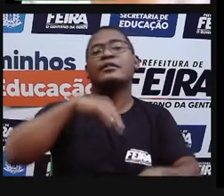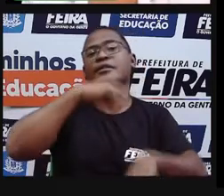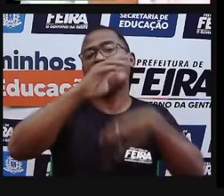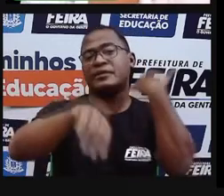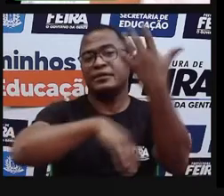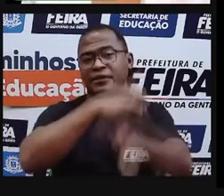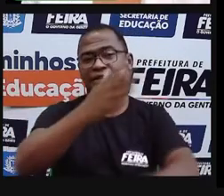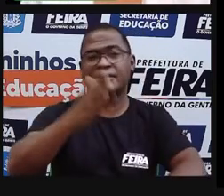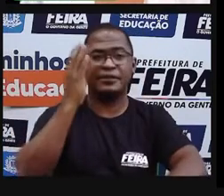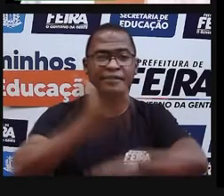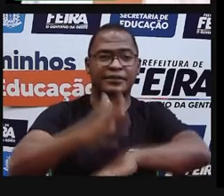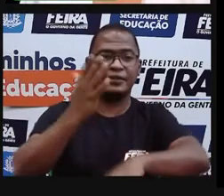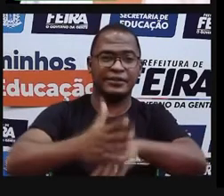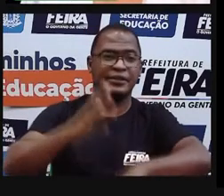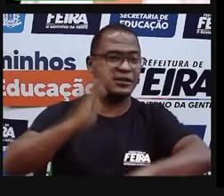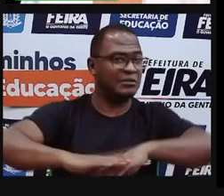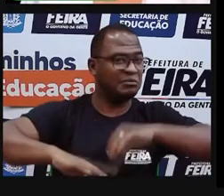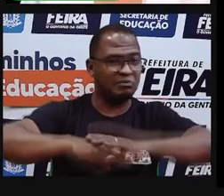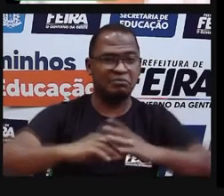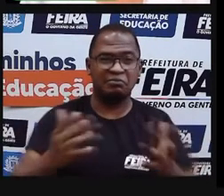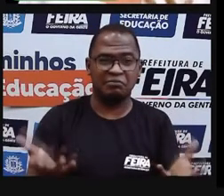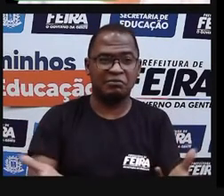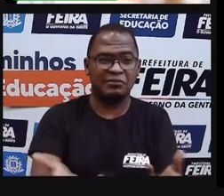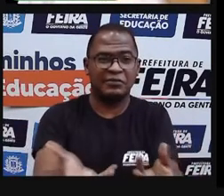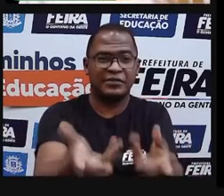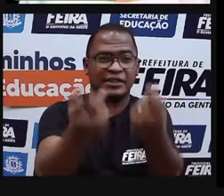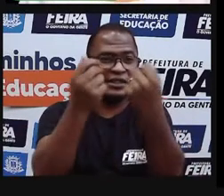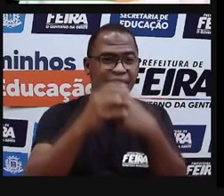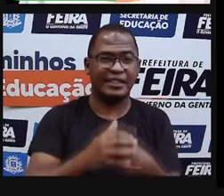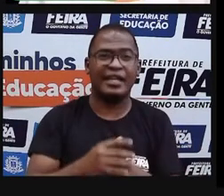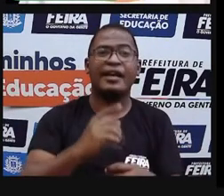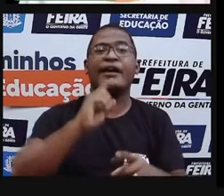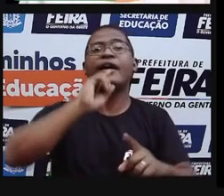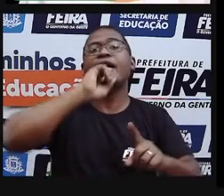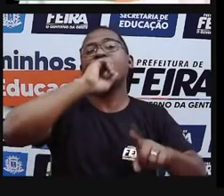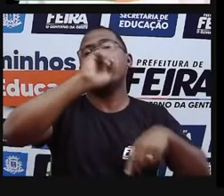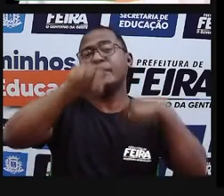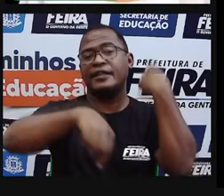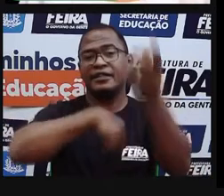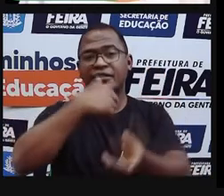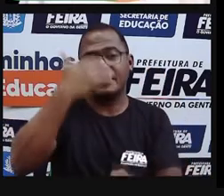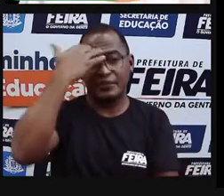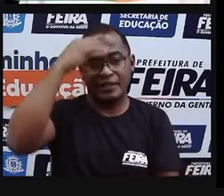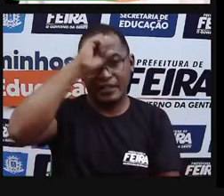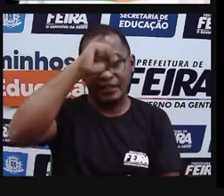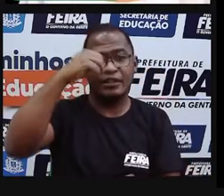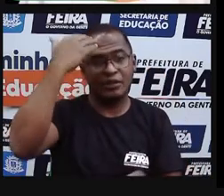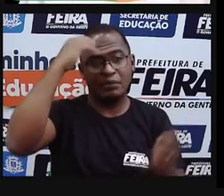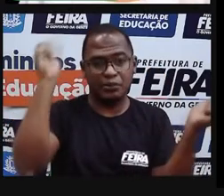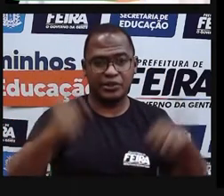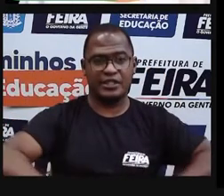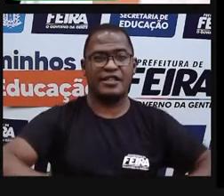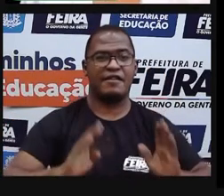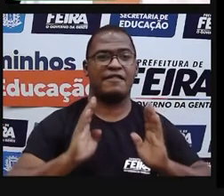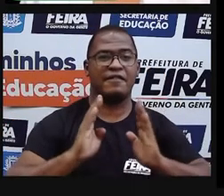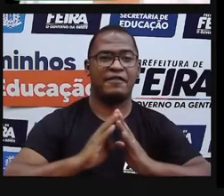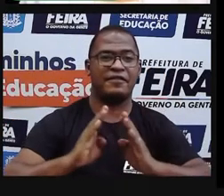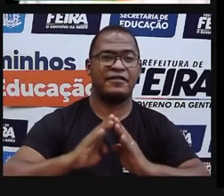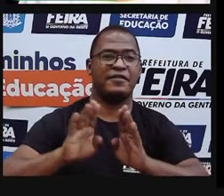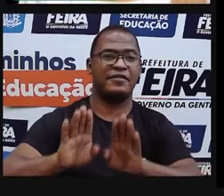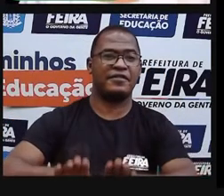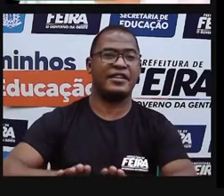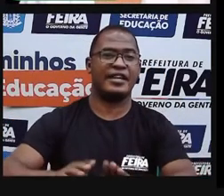Poderiam fazer os plantios. Então, a alimentação naquela época era dessa forma que acontecia. Eles exploravam tudo o que